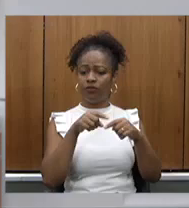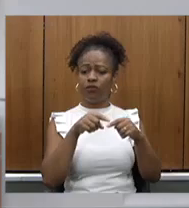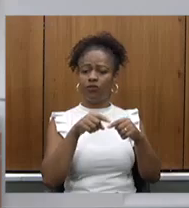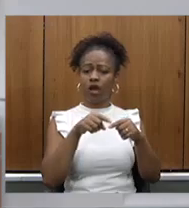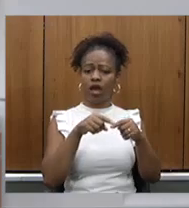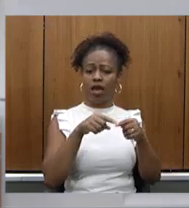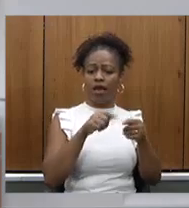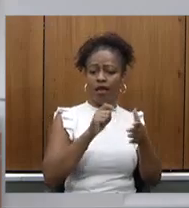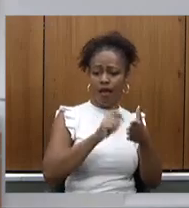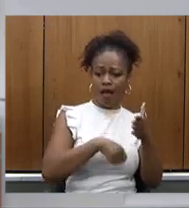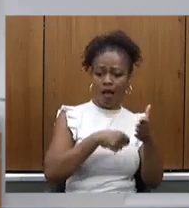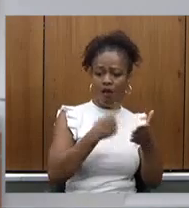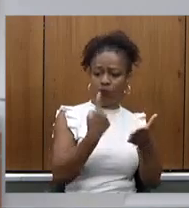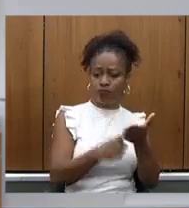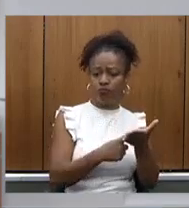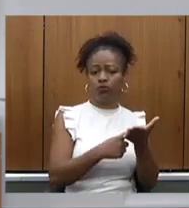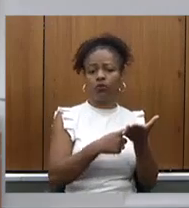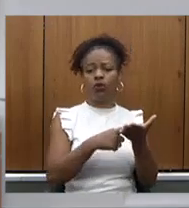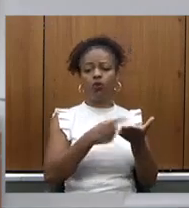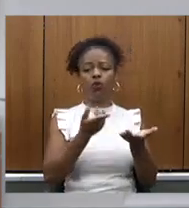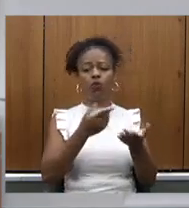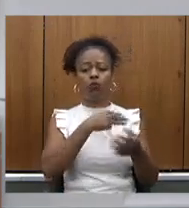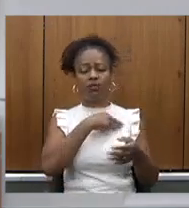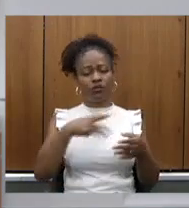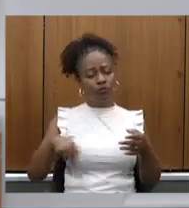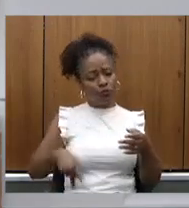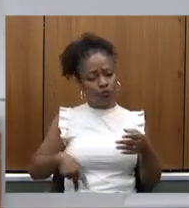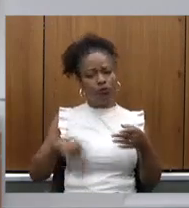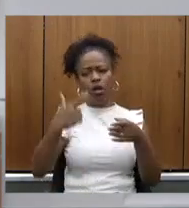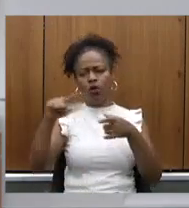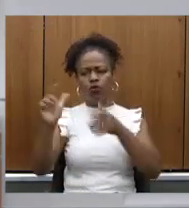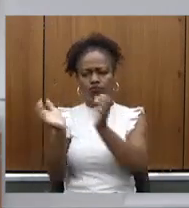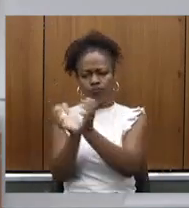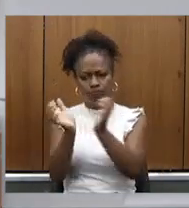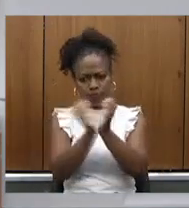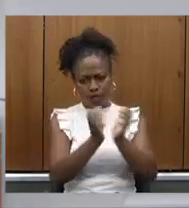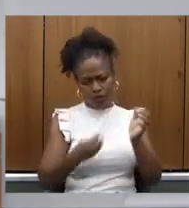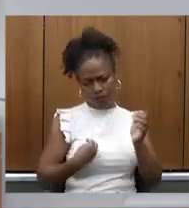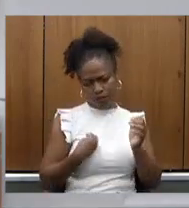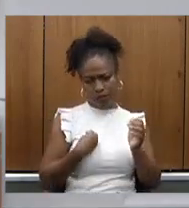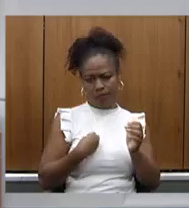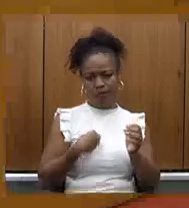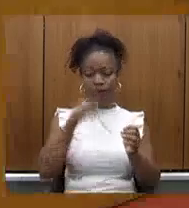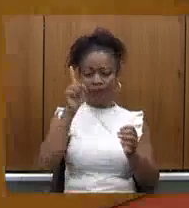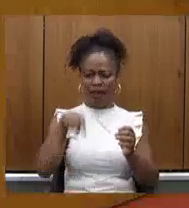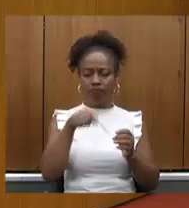ministério público e outras entidades que participaram é isso presidente